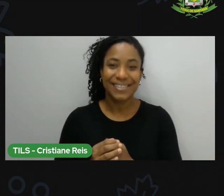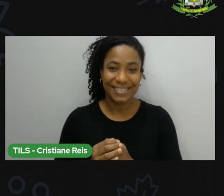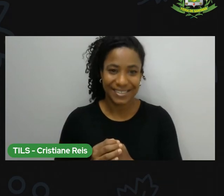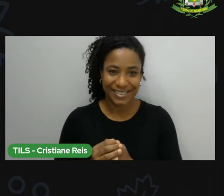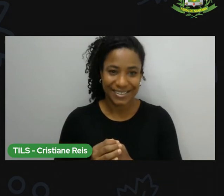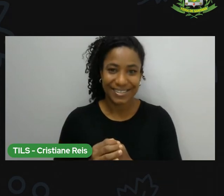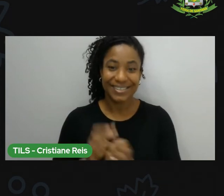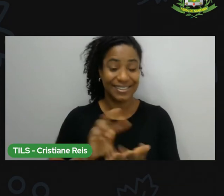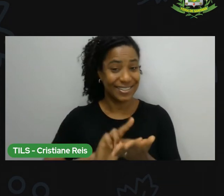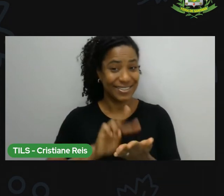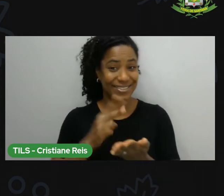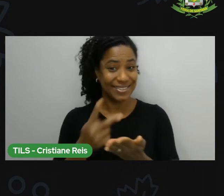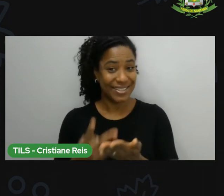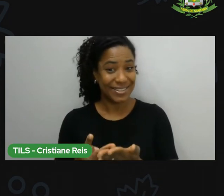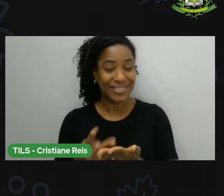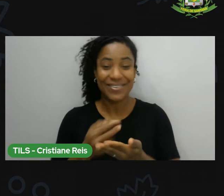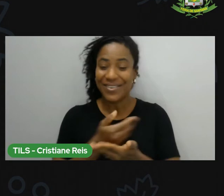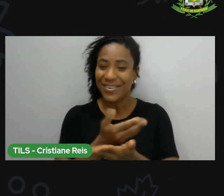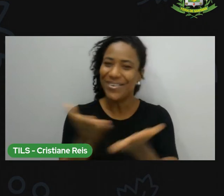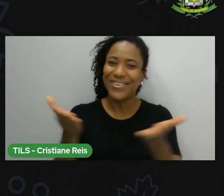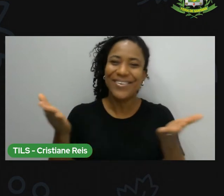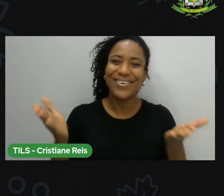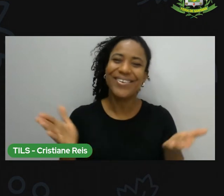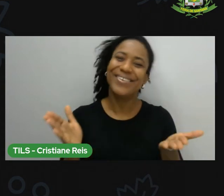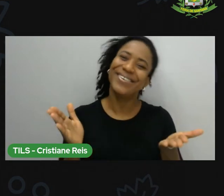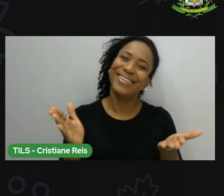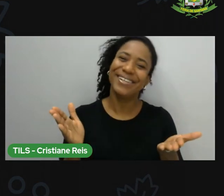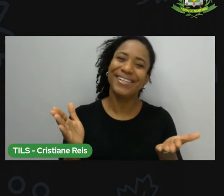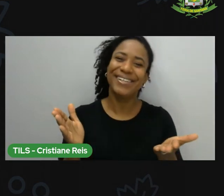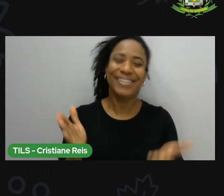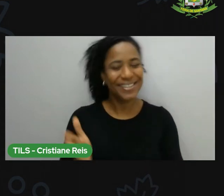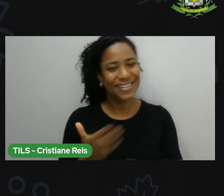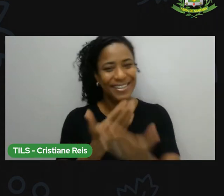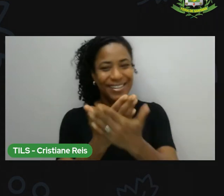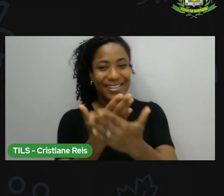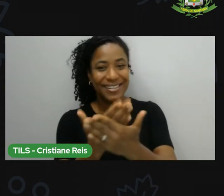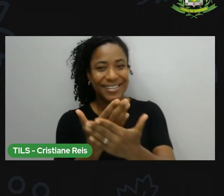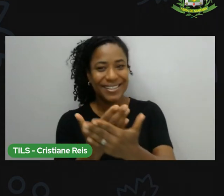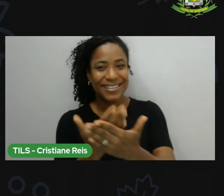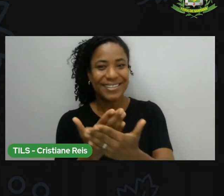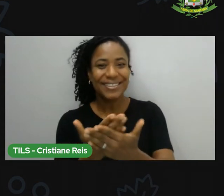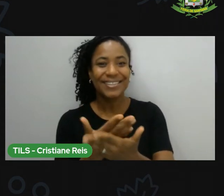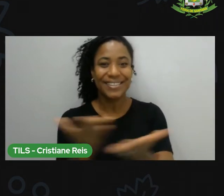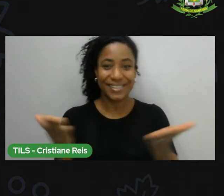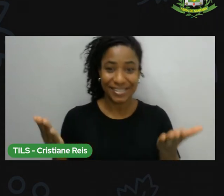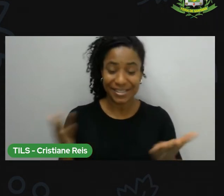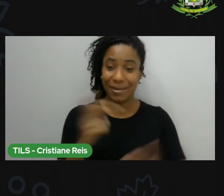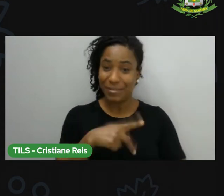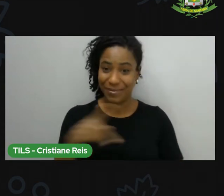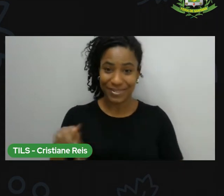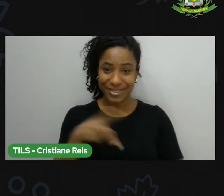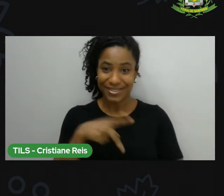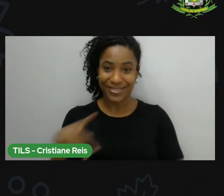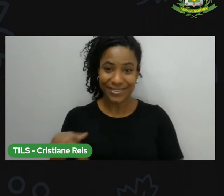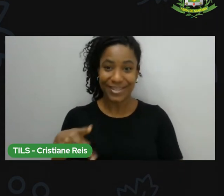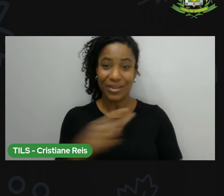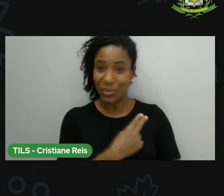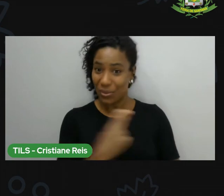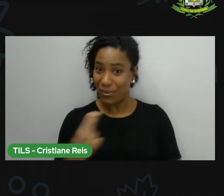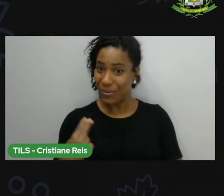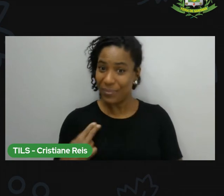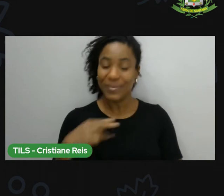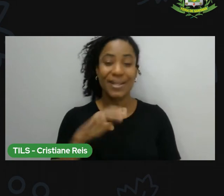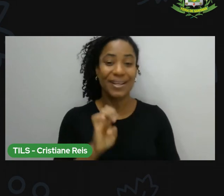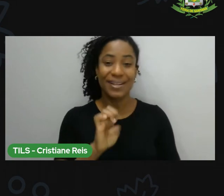Olá, estudantes! Eu sou a Elza Silva, sua professora de inglês. Sejam bem